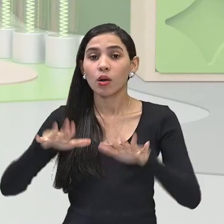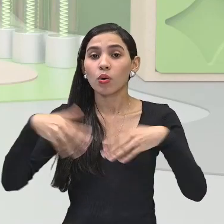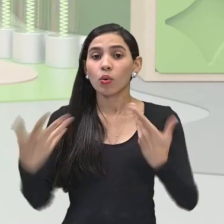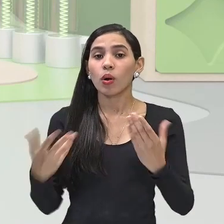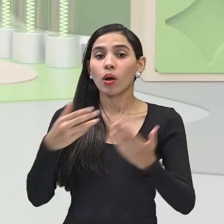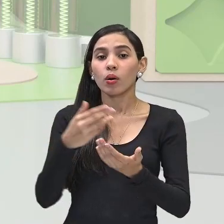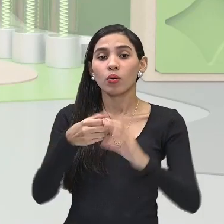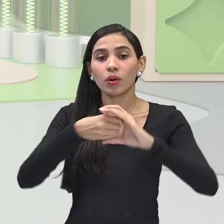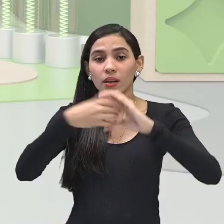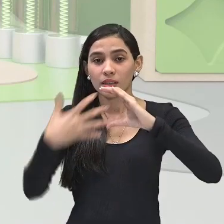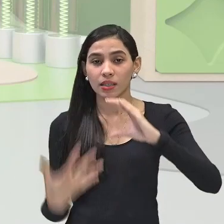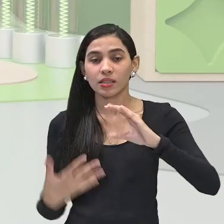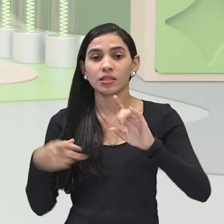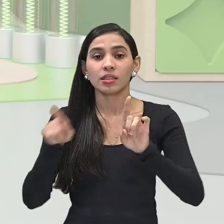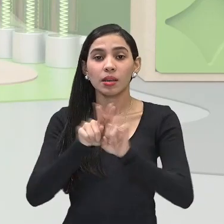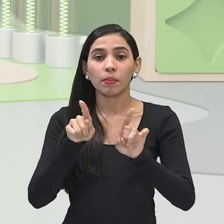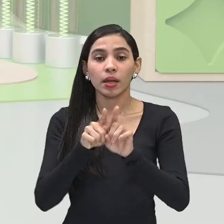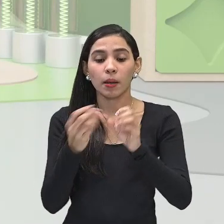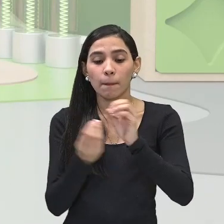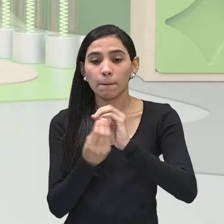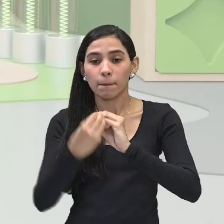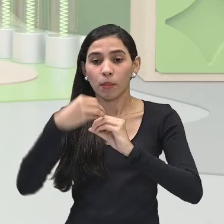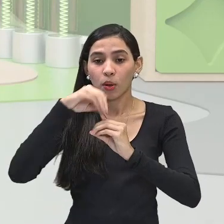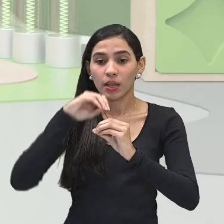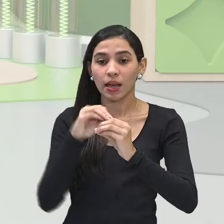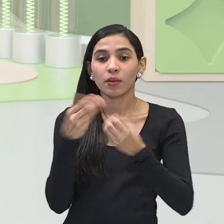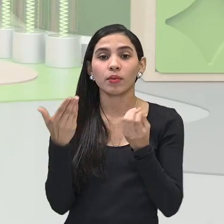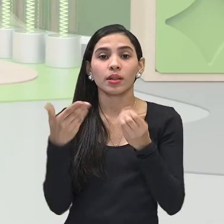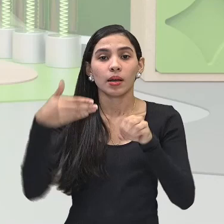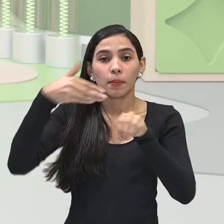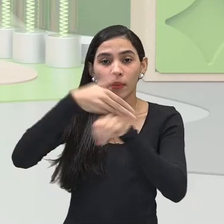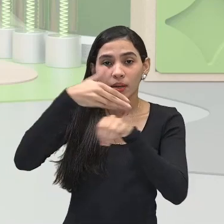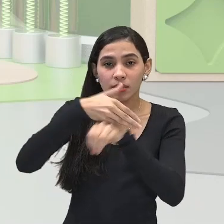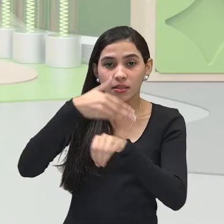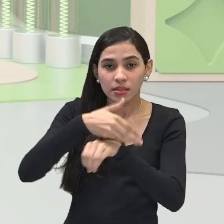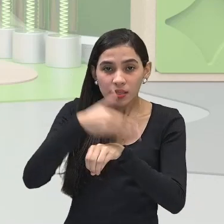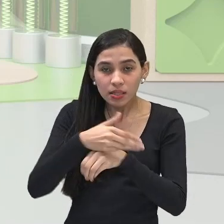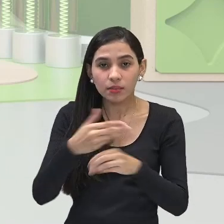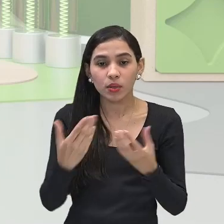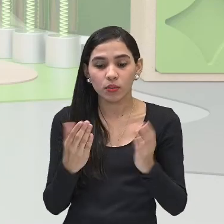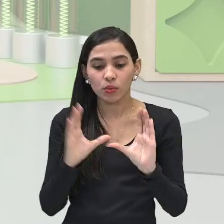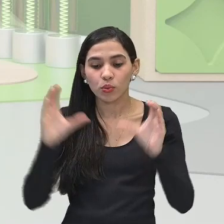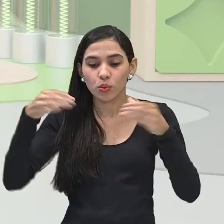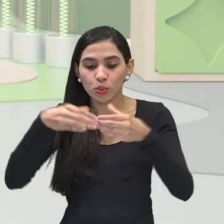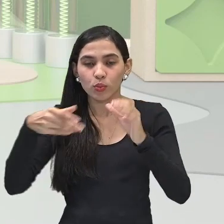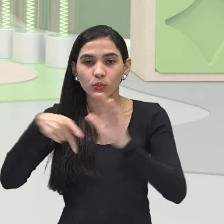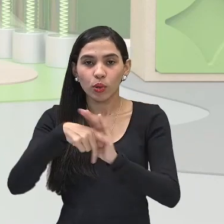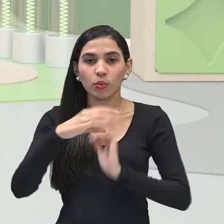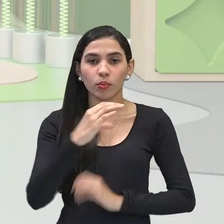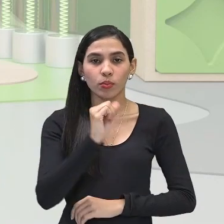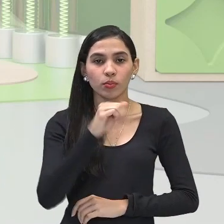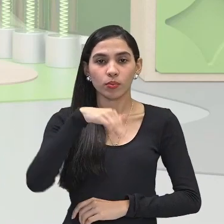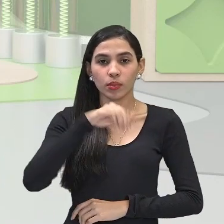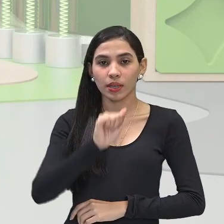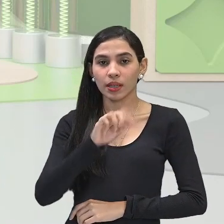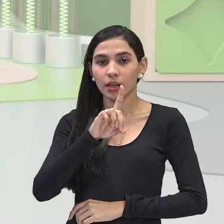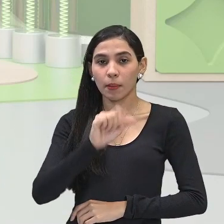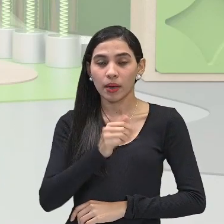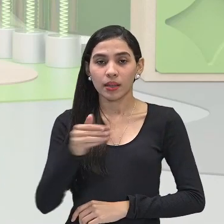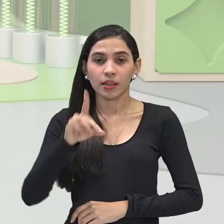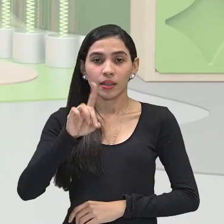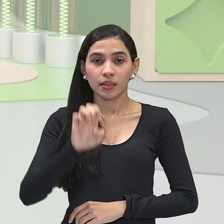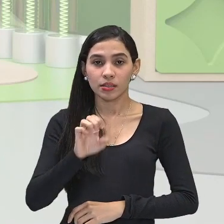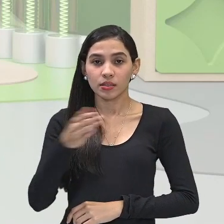Que moléculas participam desta composição da camada de ozônio? E a importância que ela tem para